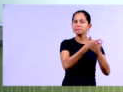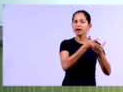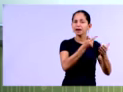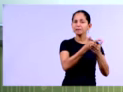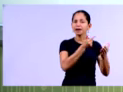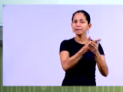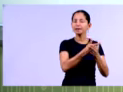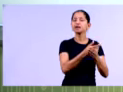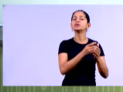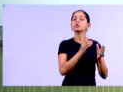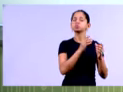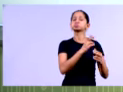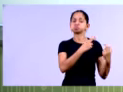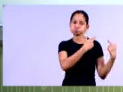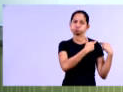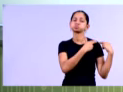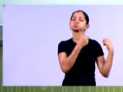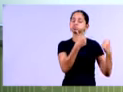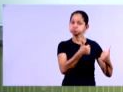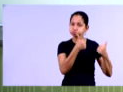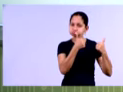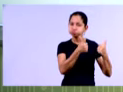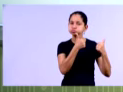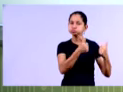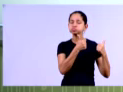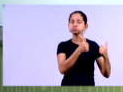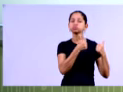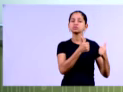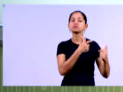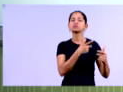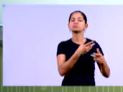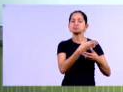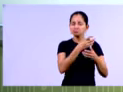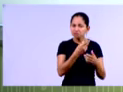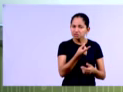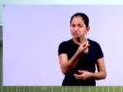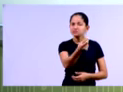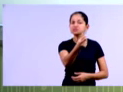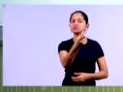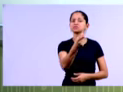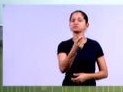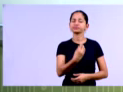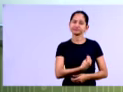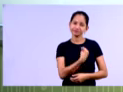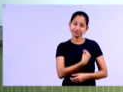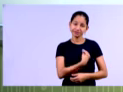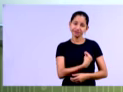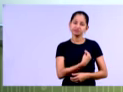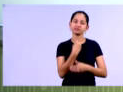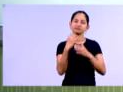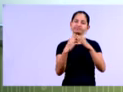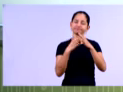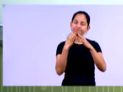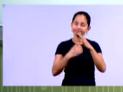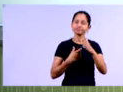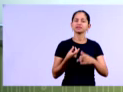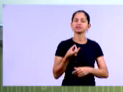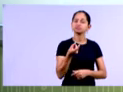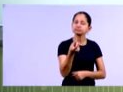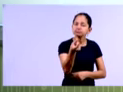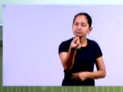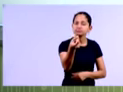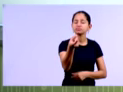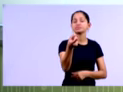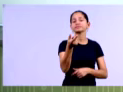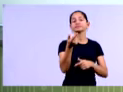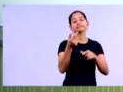maior capacidade de honrar suas obrigações, maior capacidade de permanecer mais tempo no mercado. Então, isso é mais desejável para as empresas, ok?